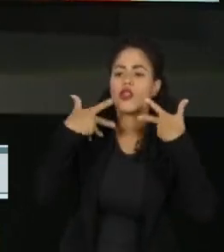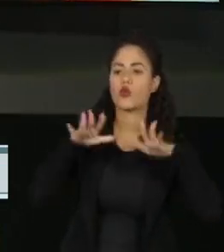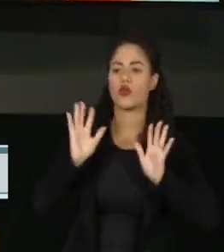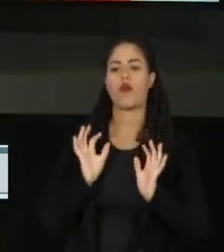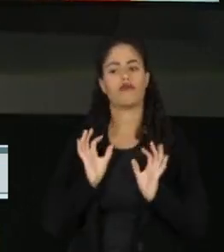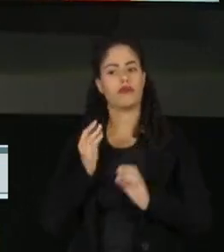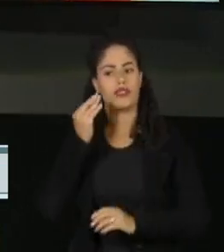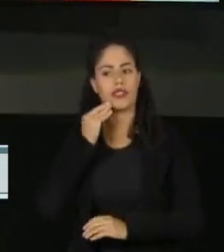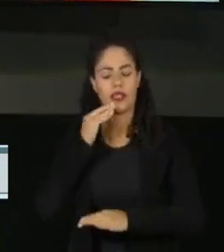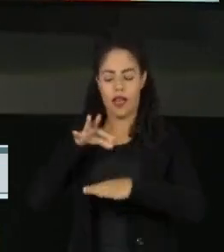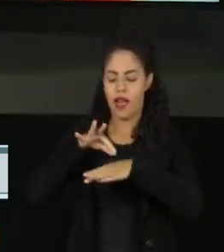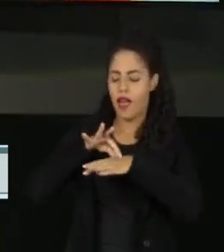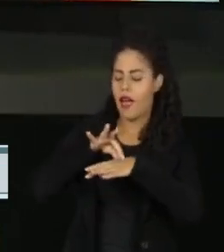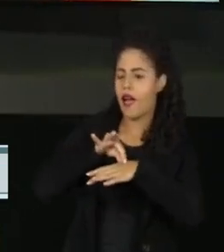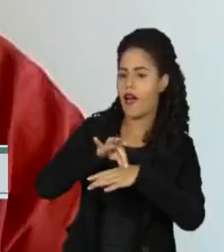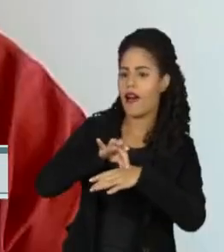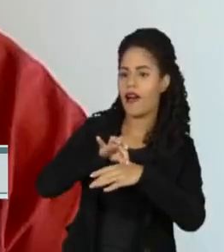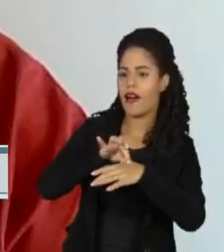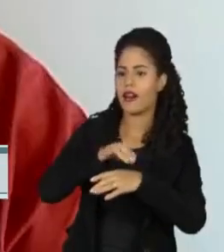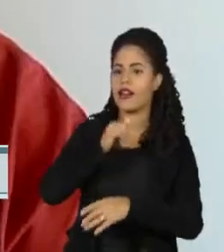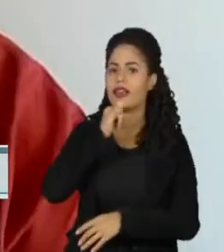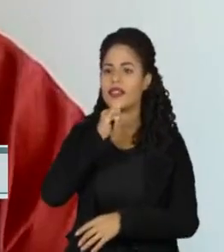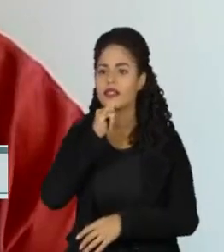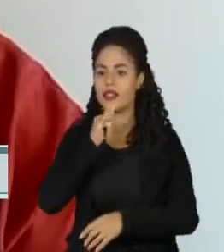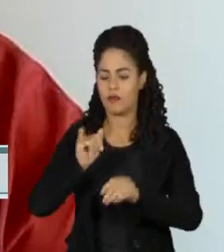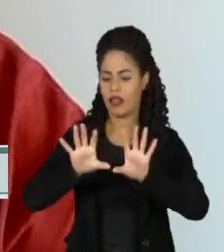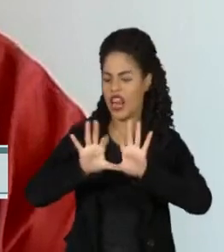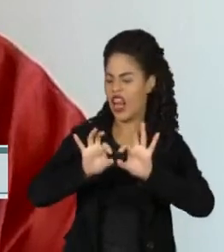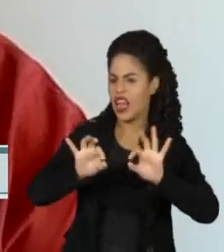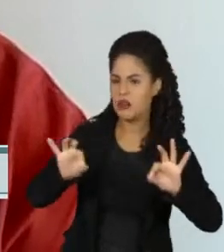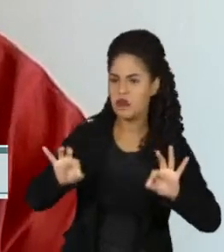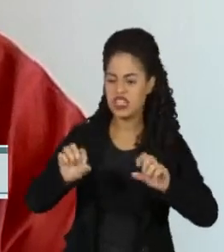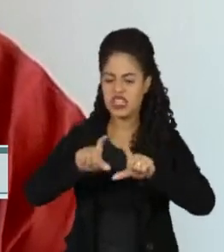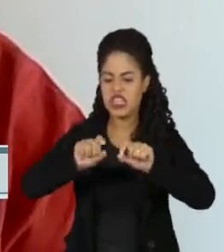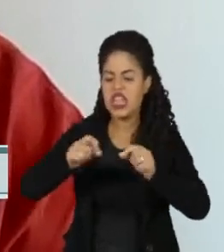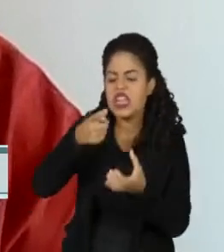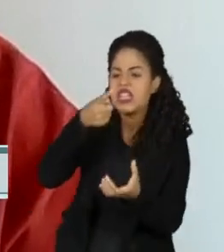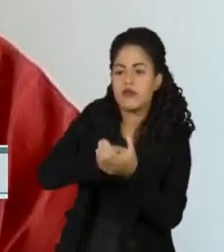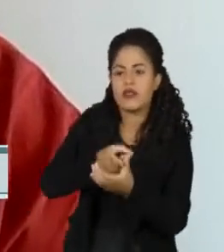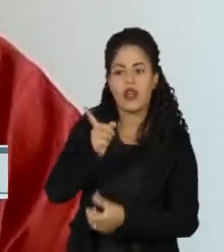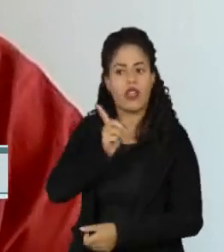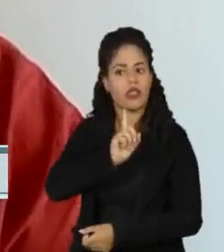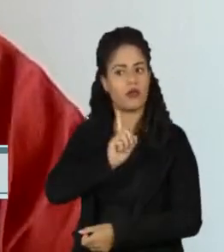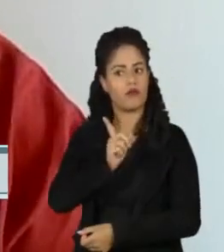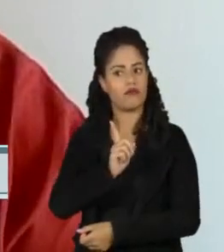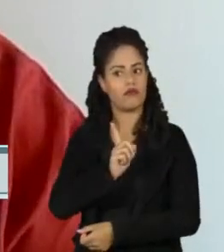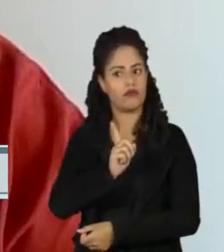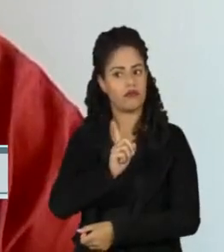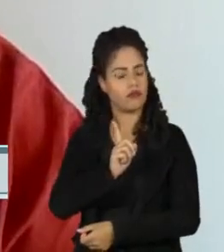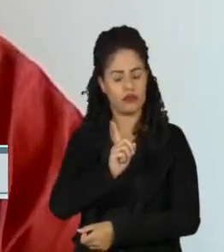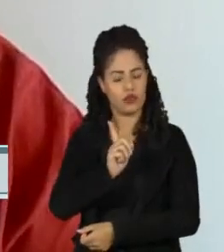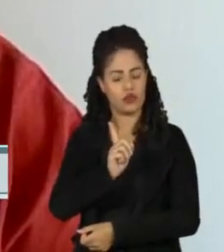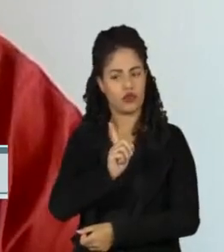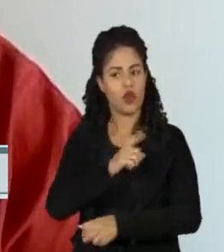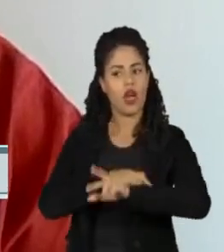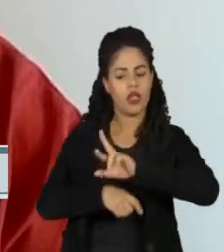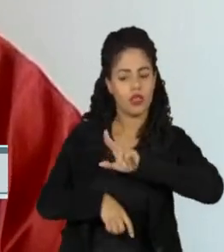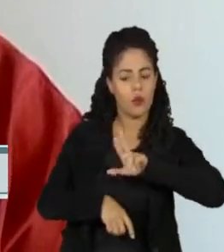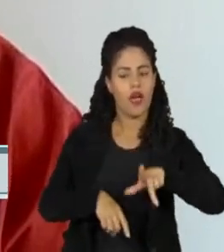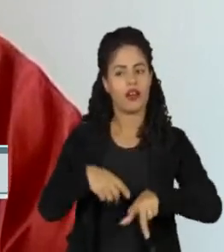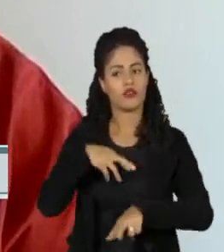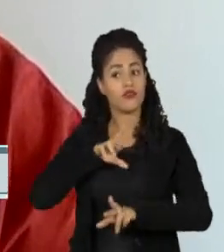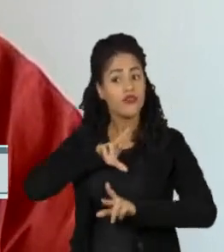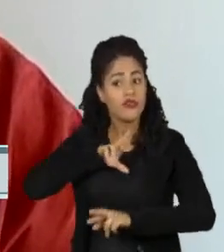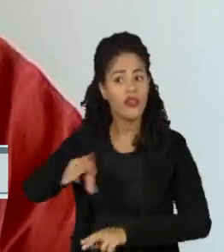quando a gente falar de carne, a gente não está falando, por exemplo, de uma linguiça, de uma salsicha, a gente está falando da carne in natura, né? Então, é importante